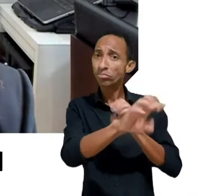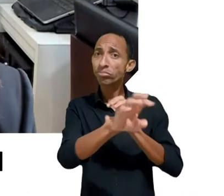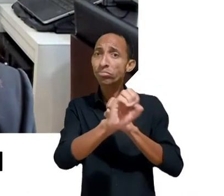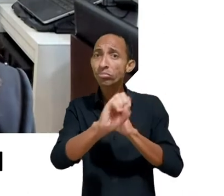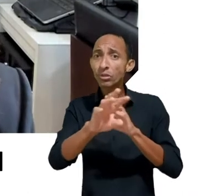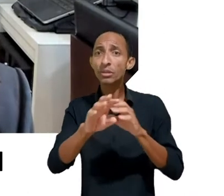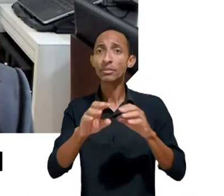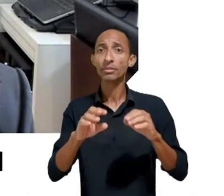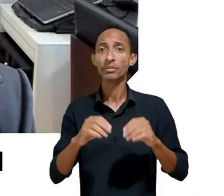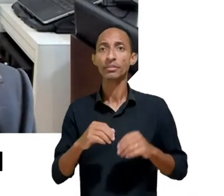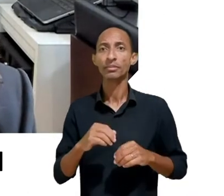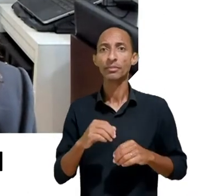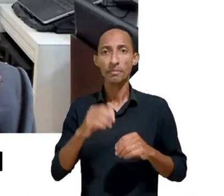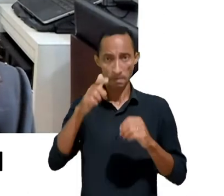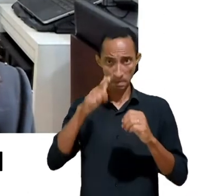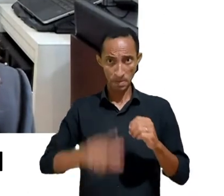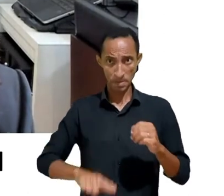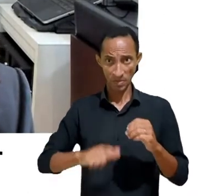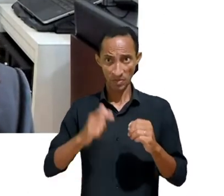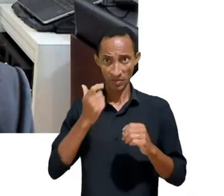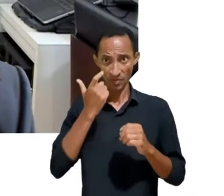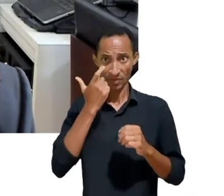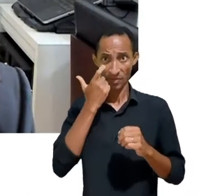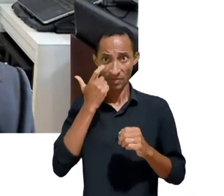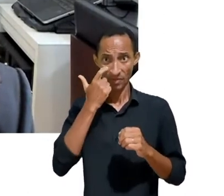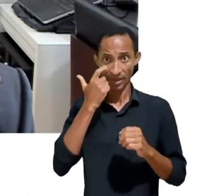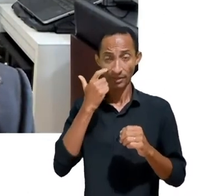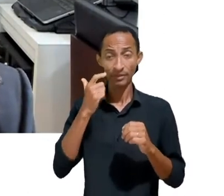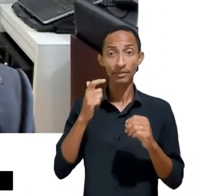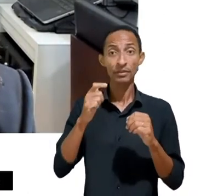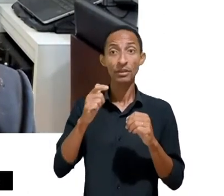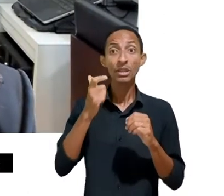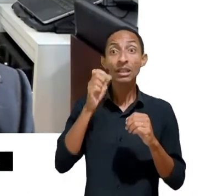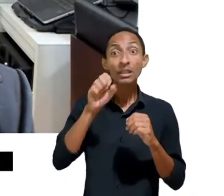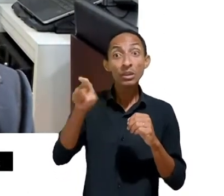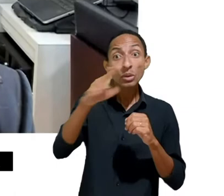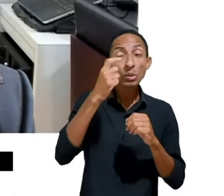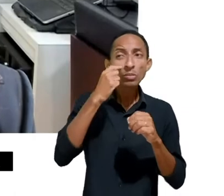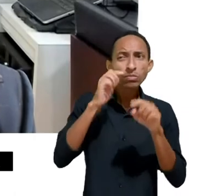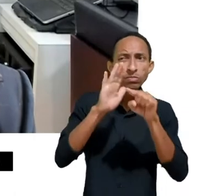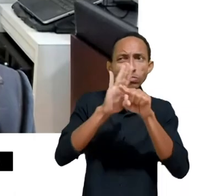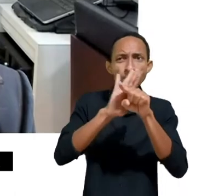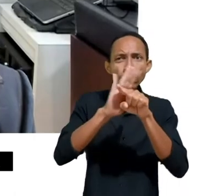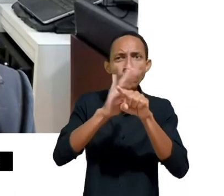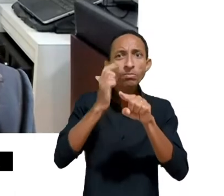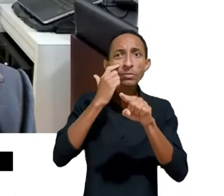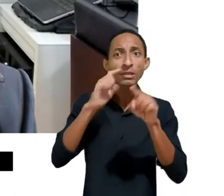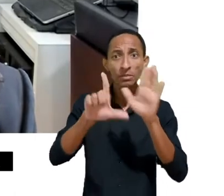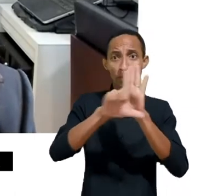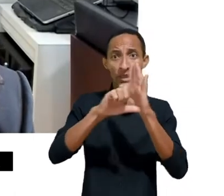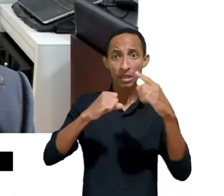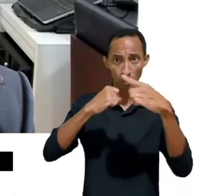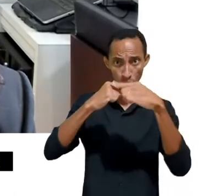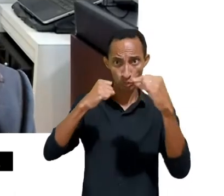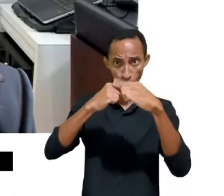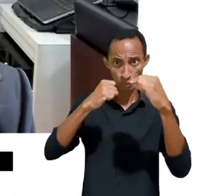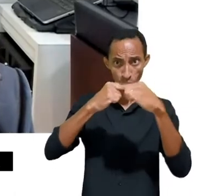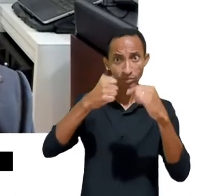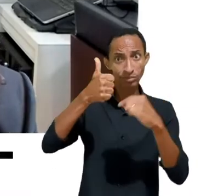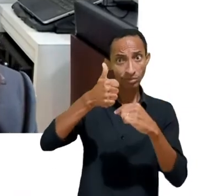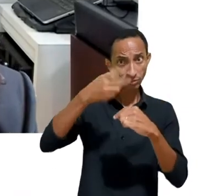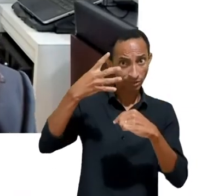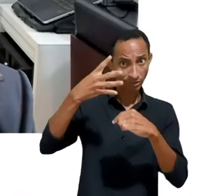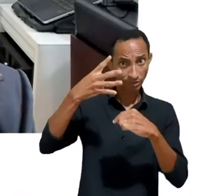especificamente das lacunas da lei, se a gente for olhar o próprio artigo 14 da LGPD, a gente fala sobre que